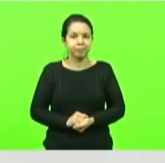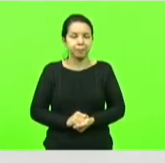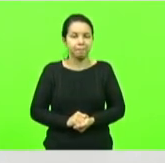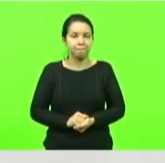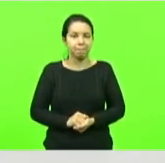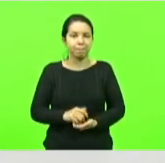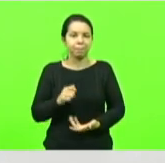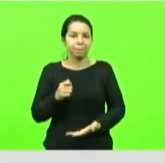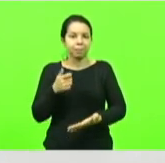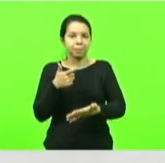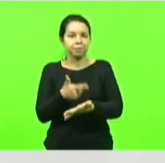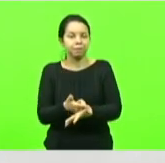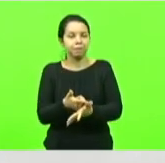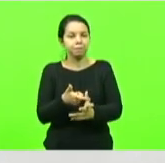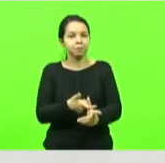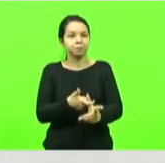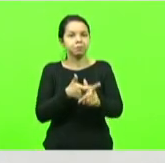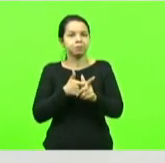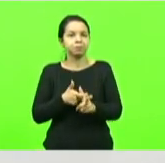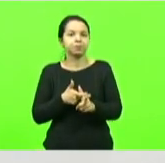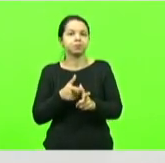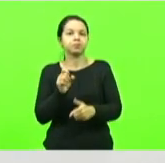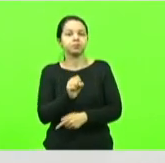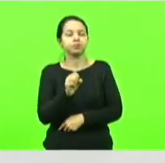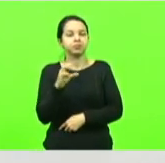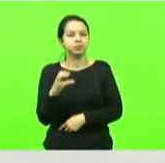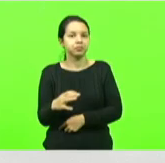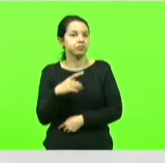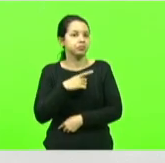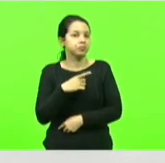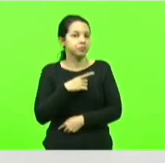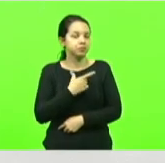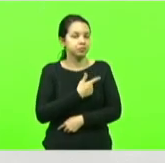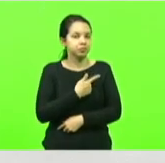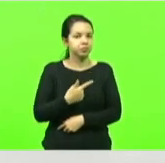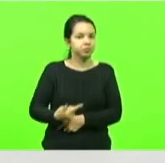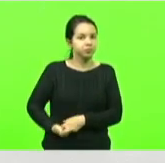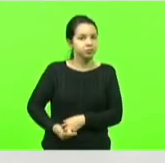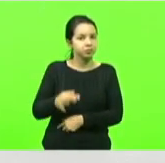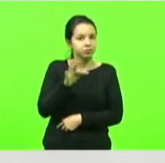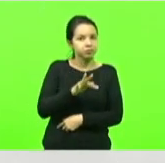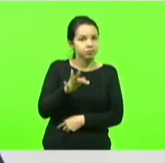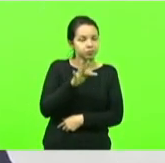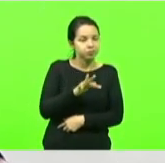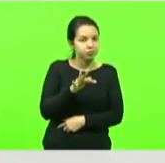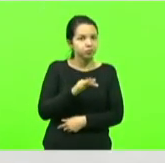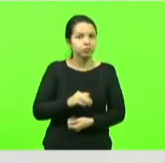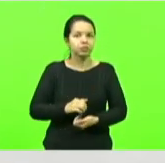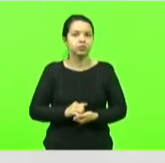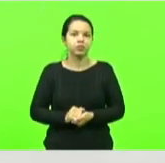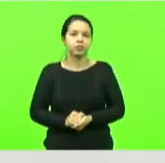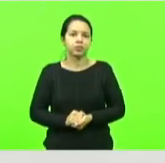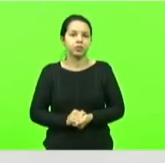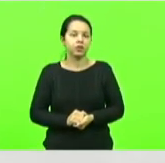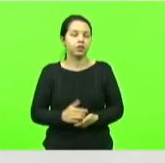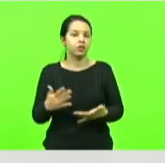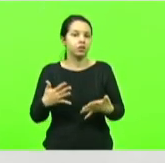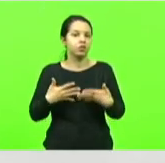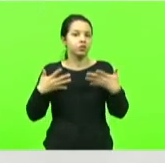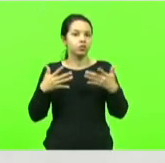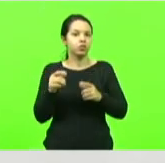pagamento da dívida que Santa Catarina tem com o governo federal e presidente um tanto assustador 10